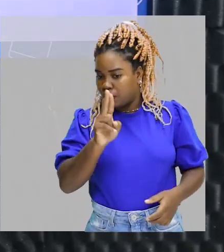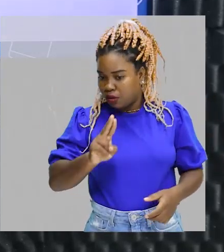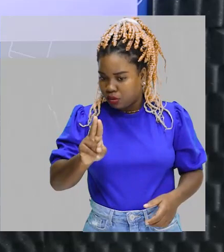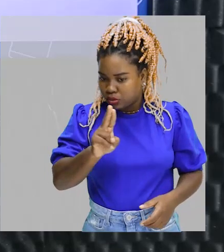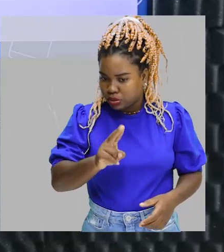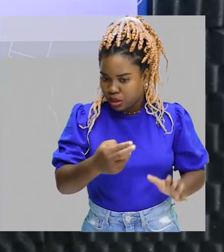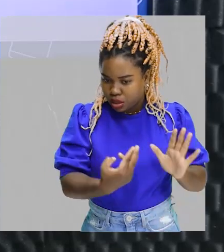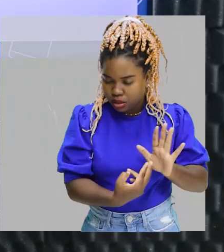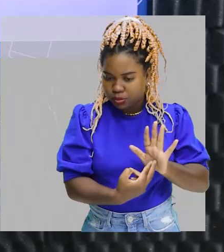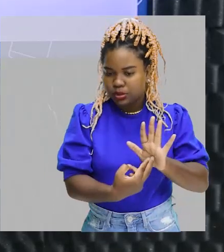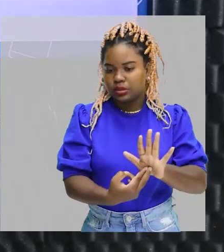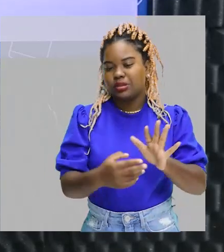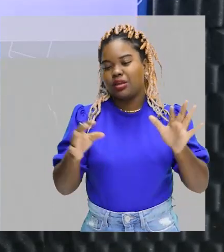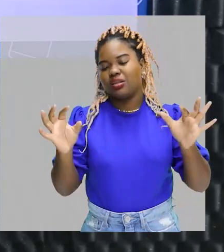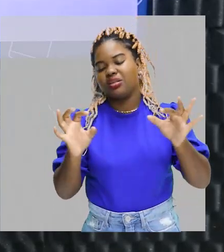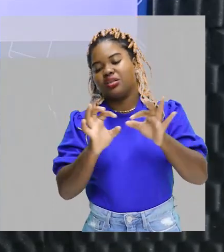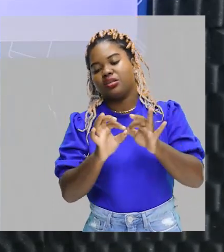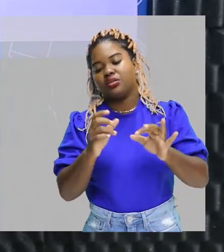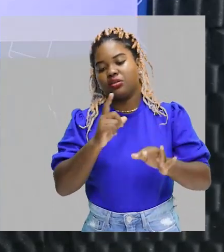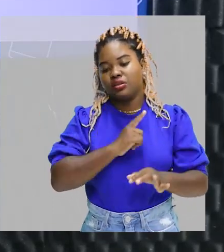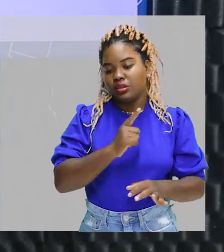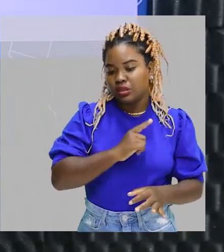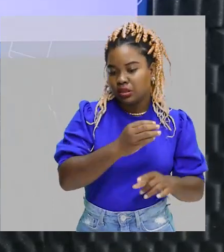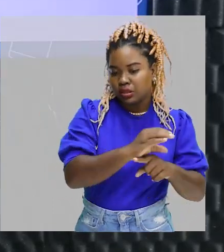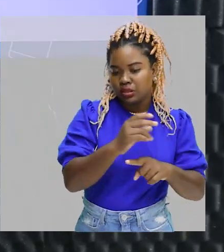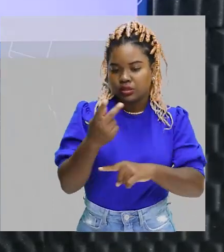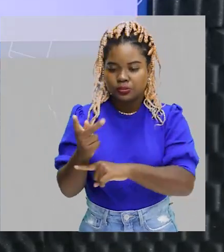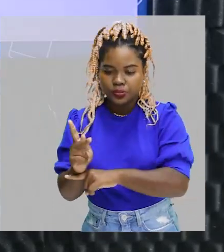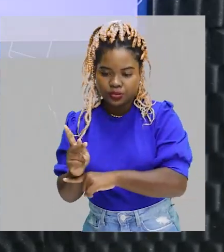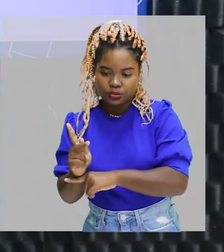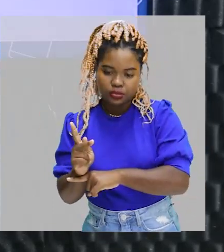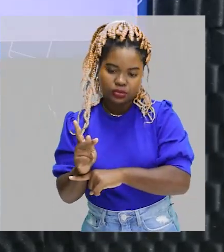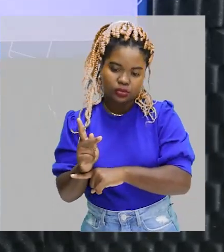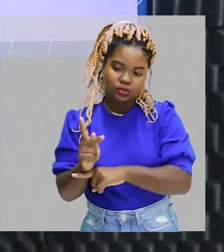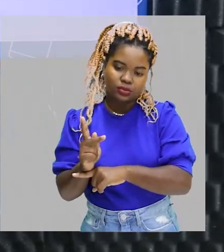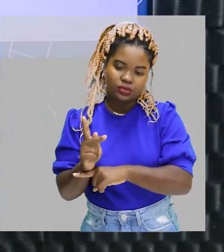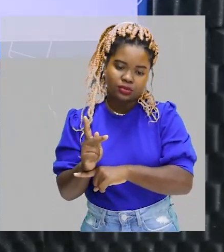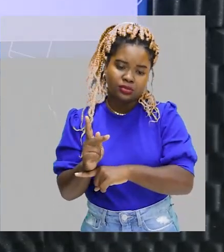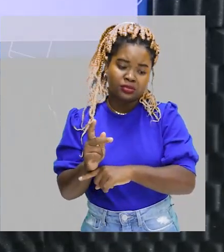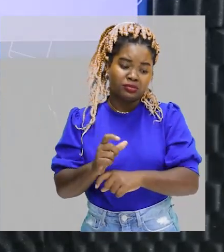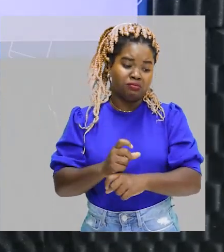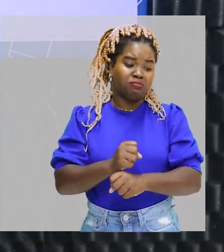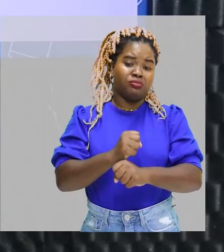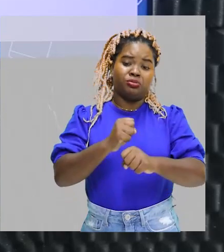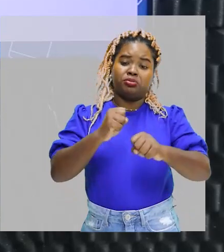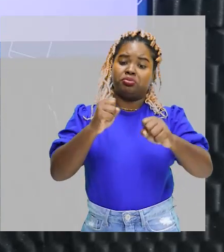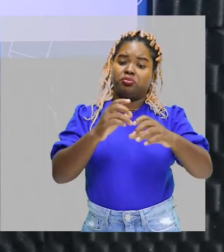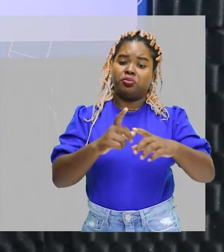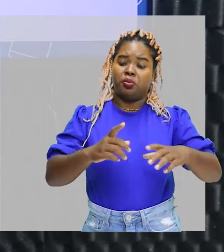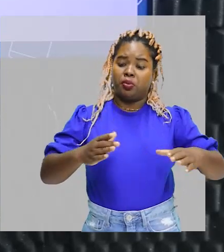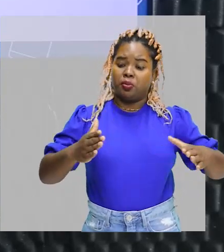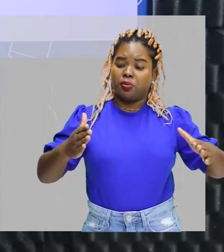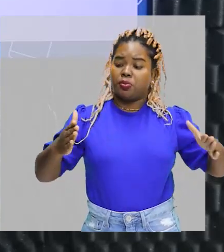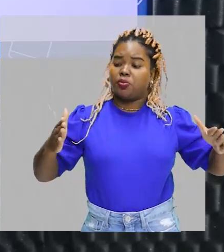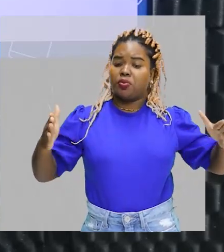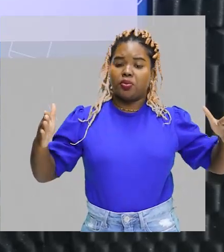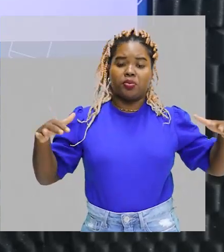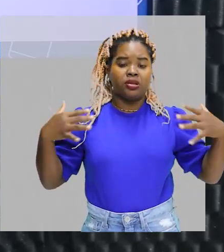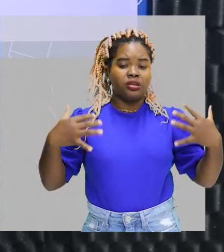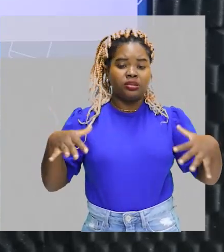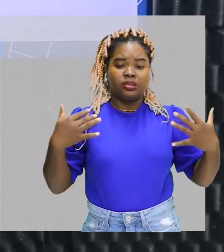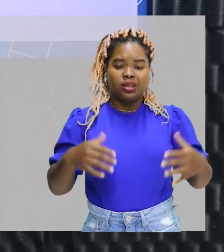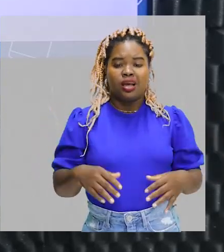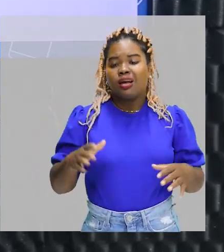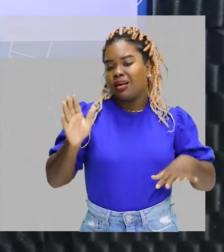representar as ligações que existem entre o carbono e o hidrogênio, vai ficar uma coisa muito grande, certo? Talvez não caiba no